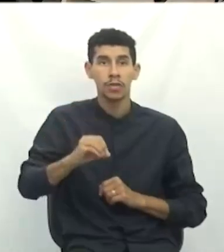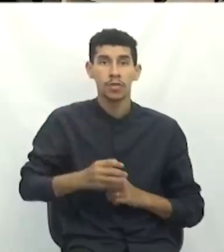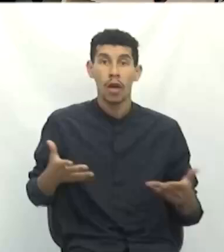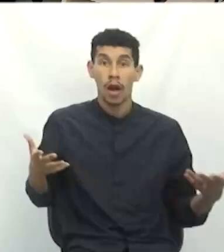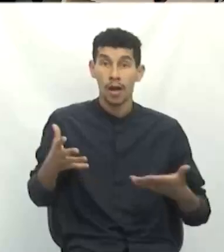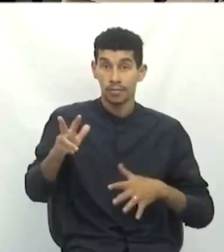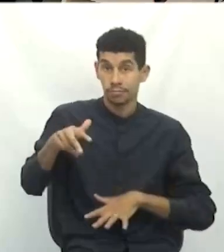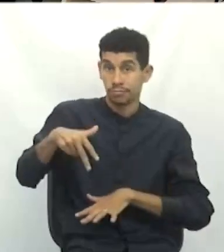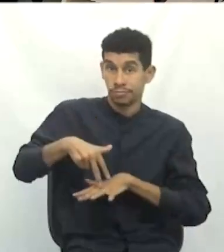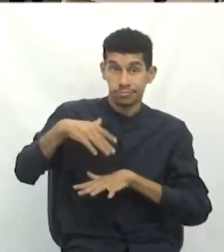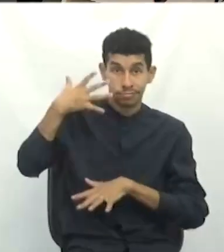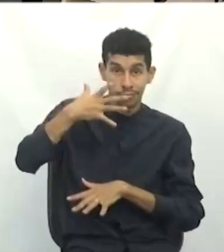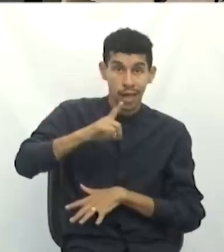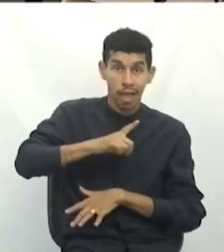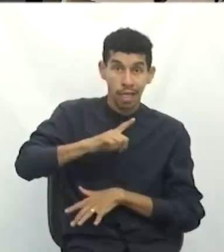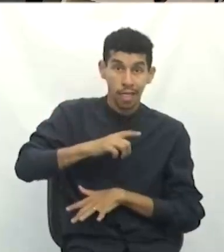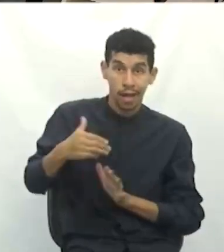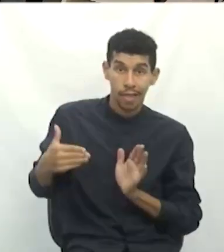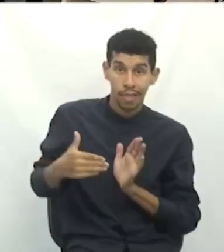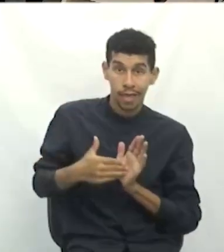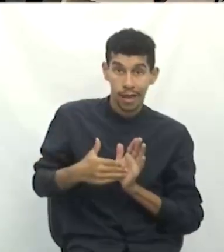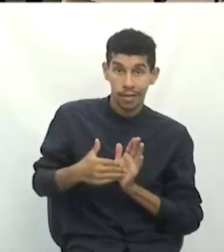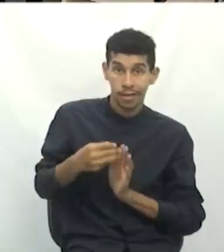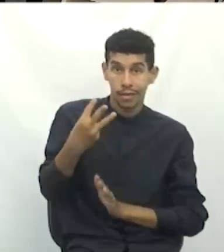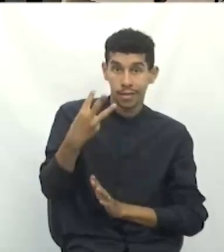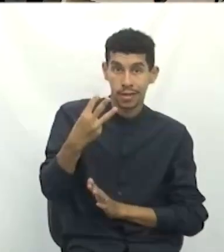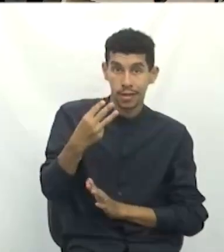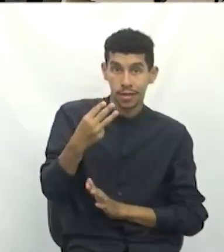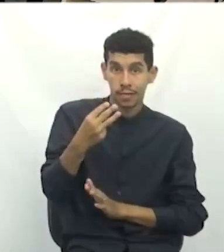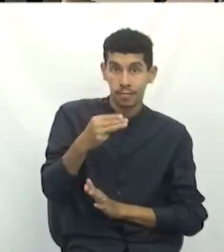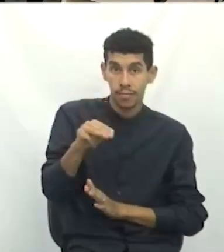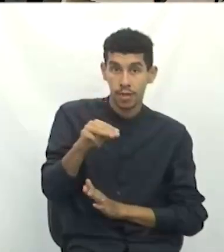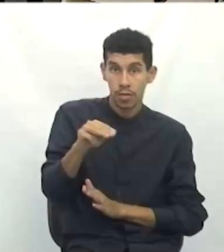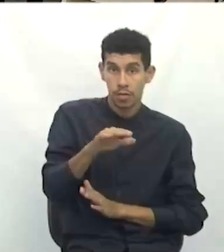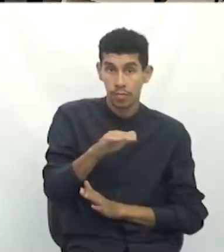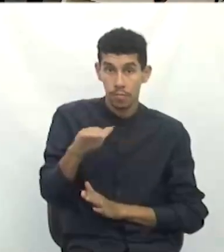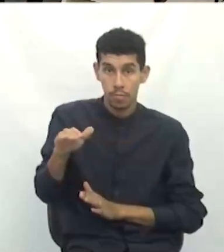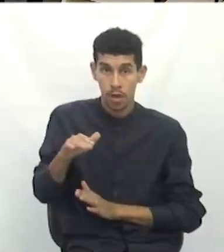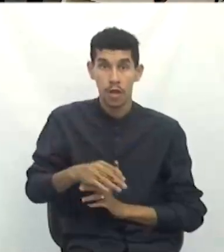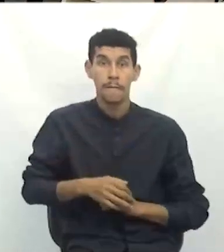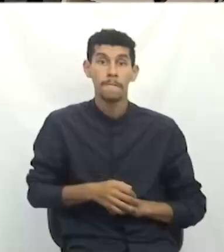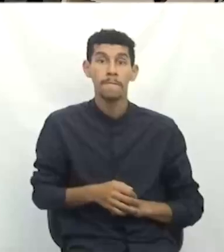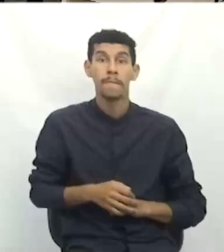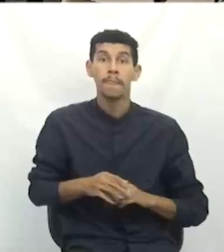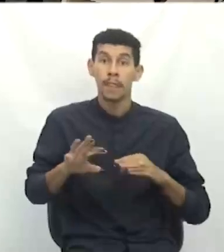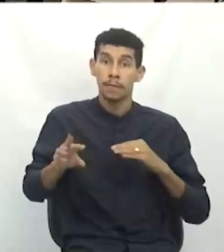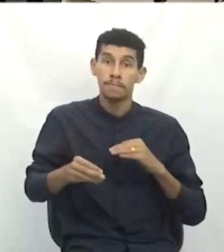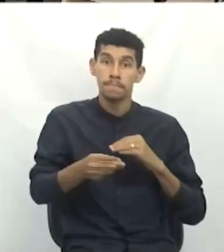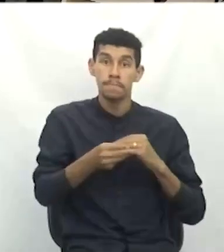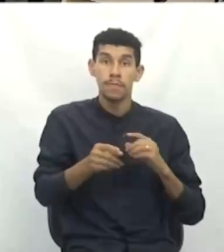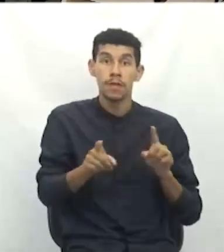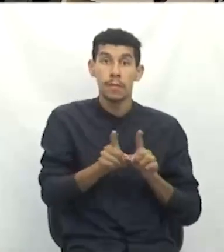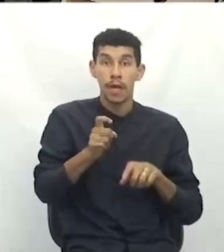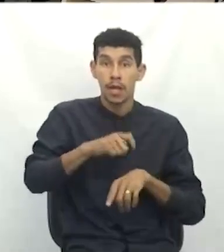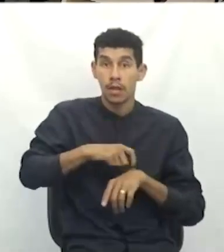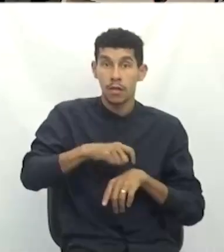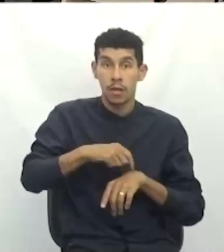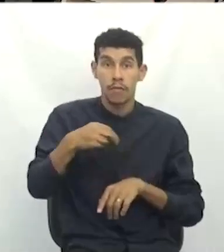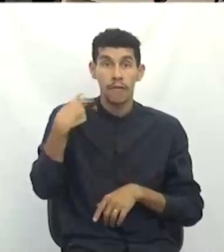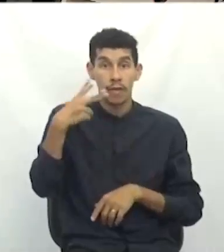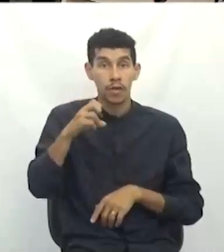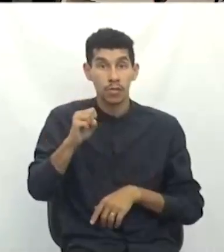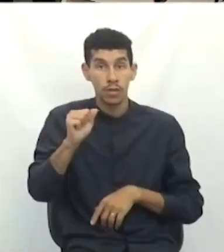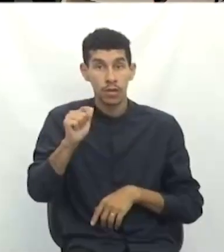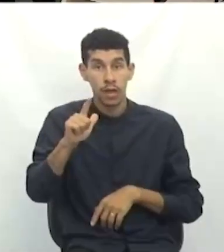palavra, Vossa Excelência, tem até 3 minutos e meio, adicionando ainda o tempo do vereador Salésio